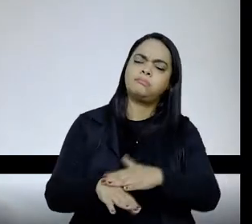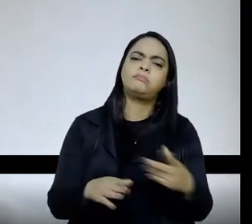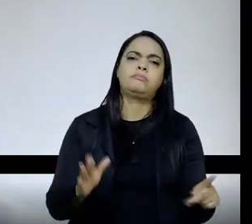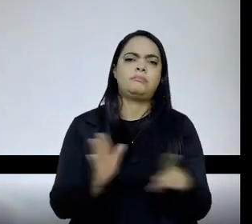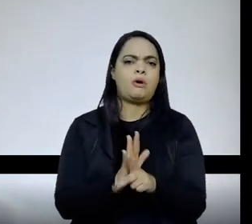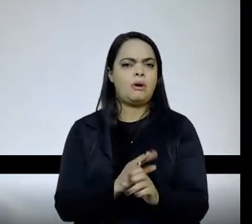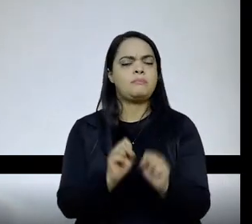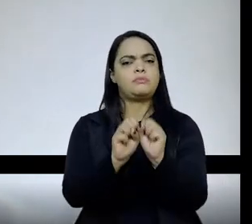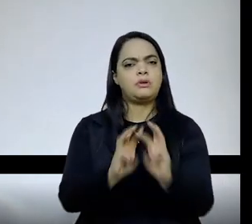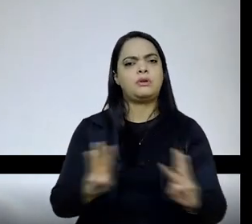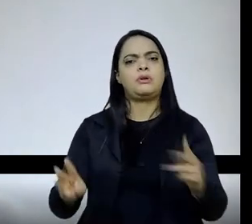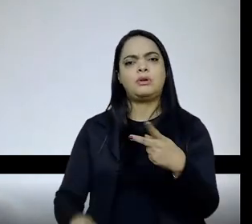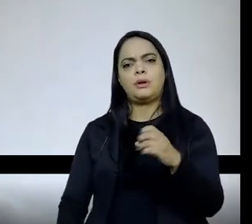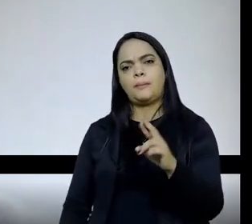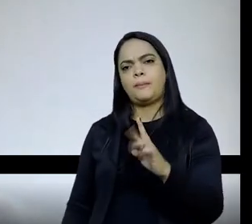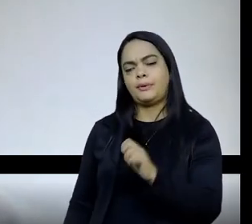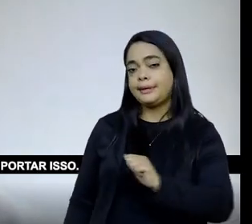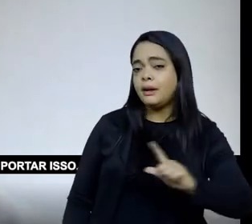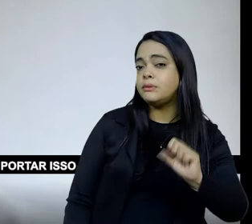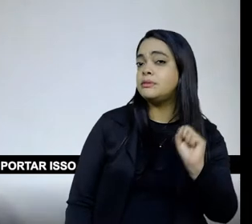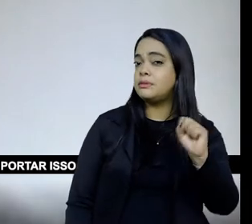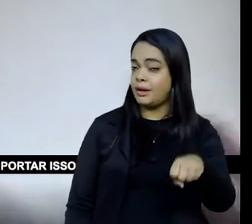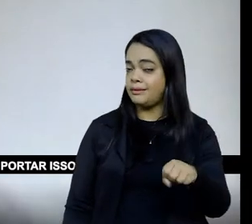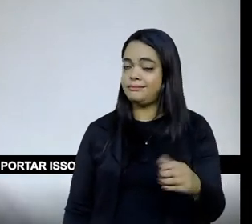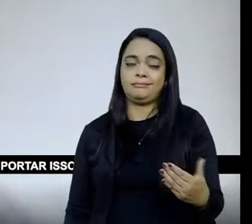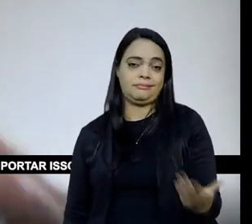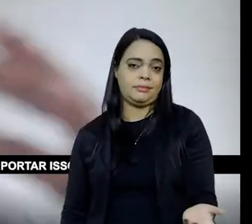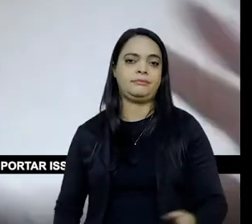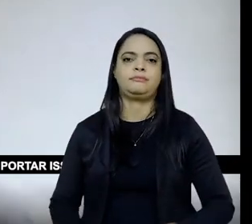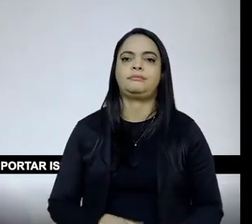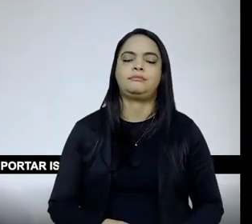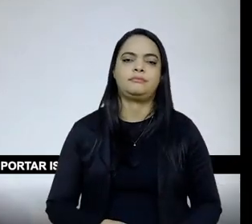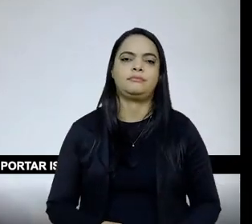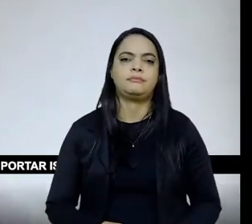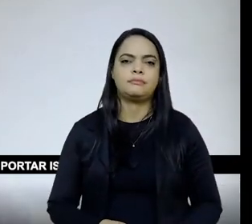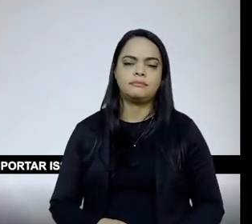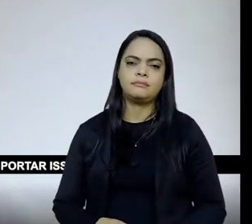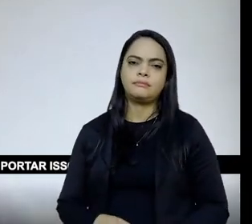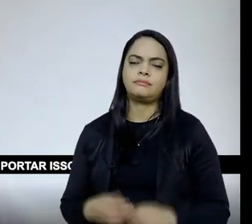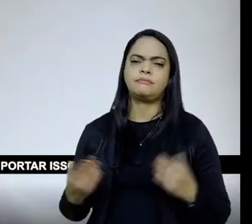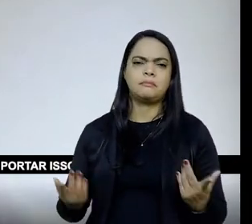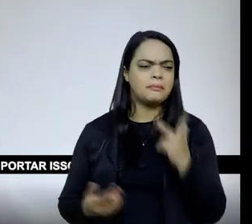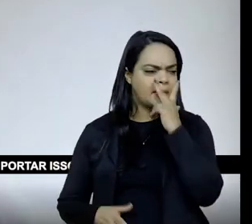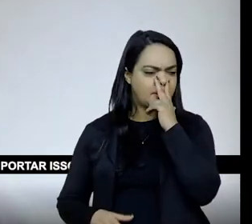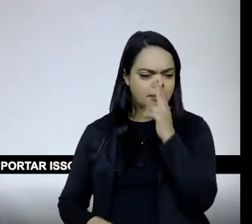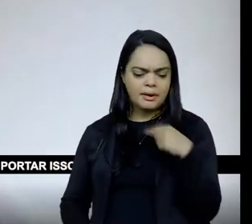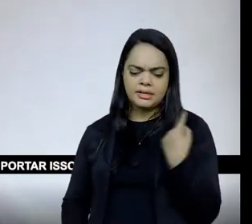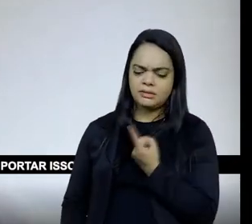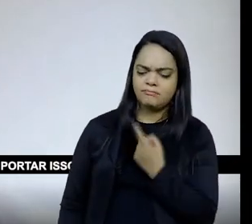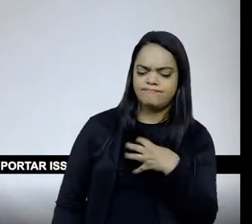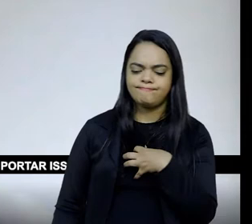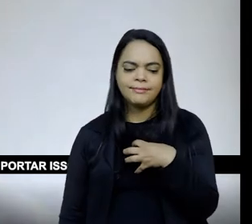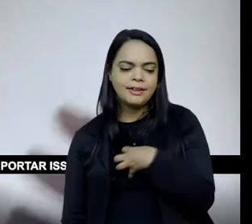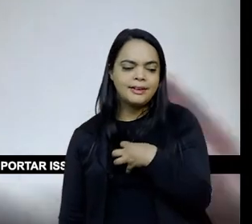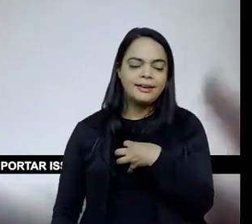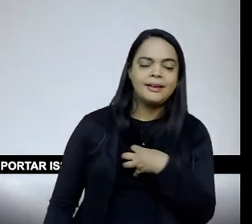dentro do portal, inclusive, de busca, etc. Então, isso talvez nos dê um certo alento, um